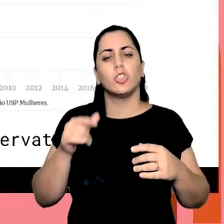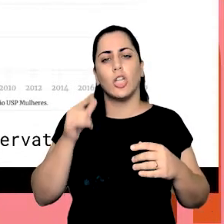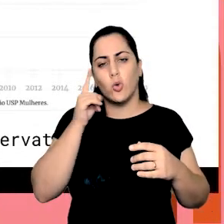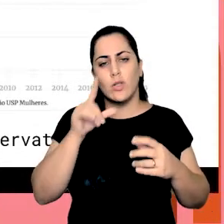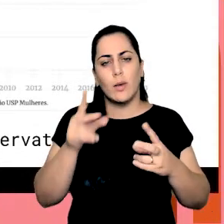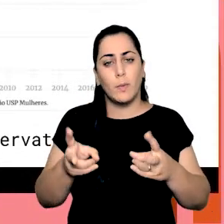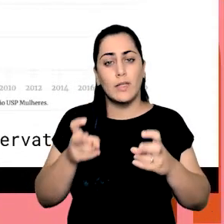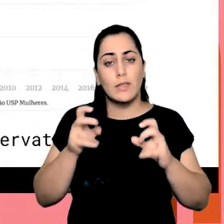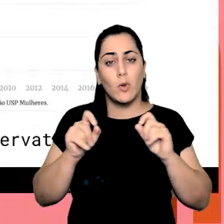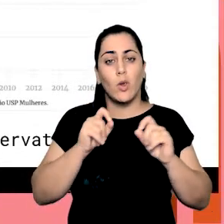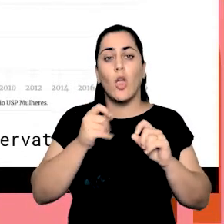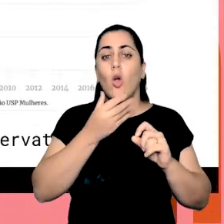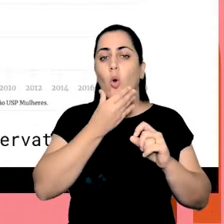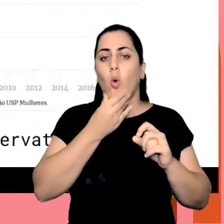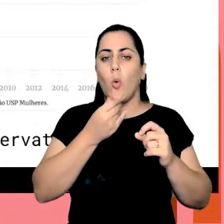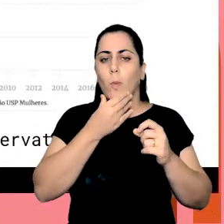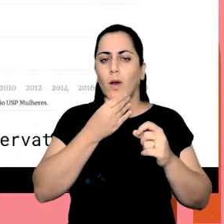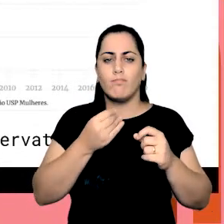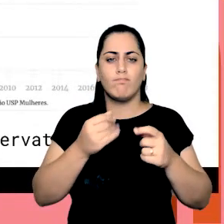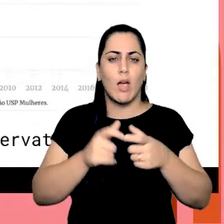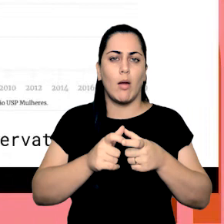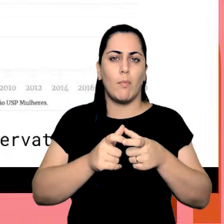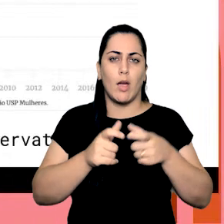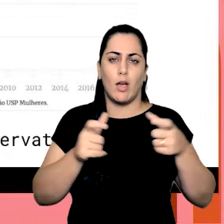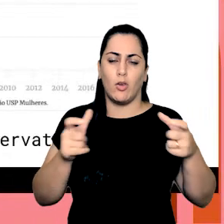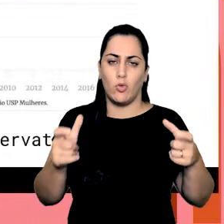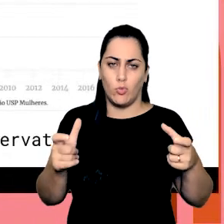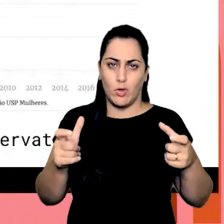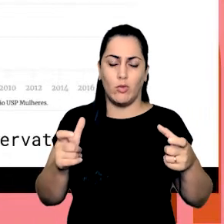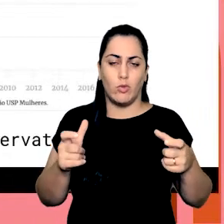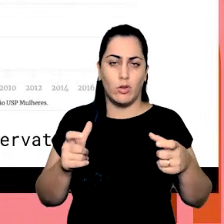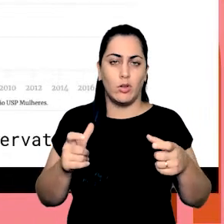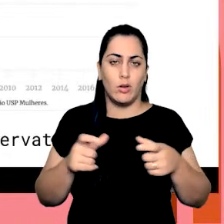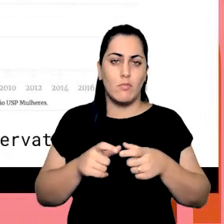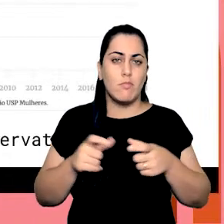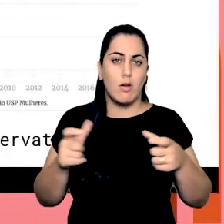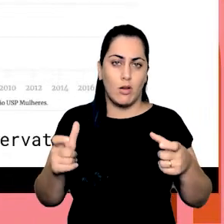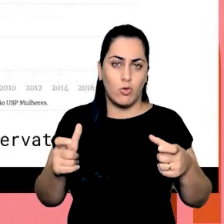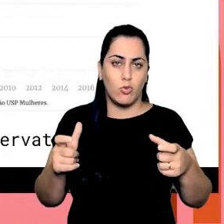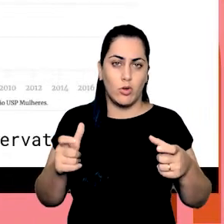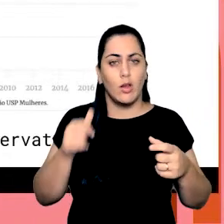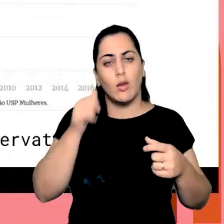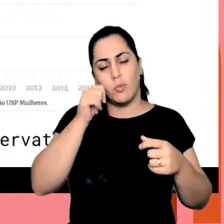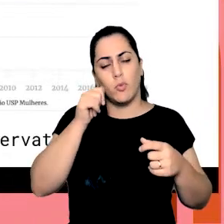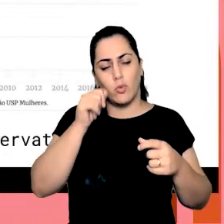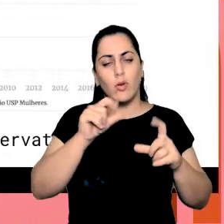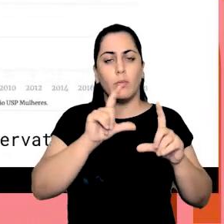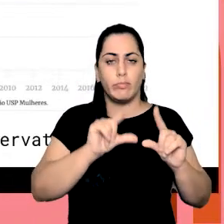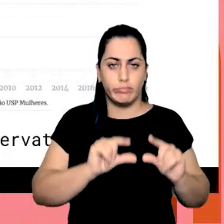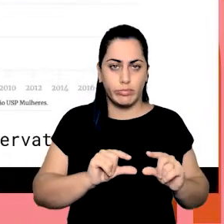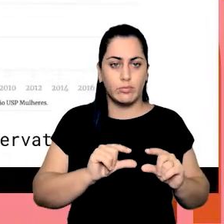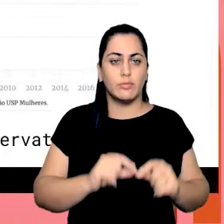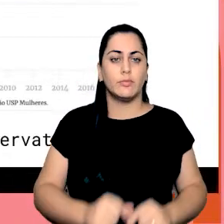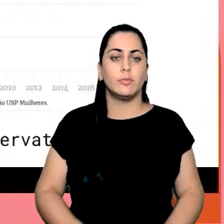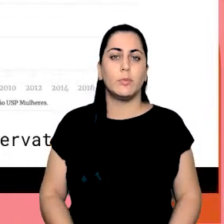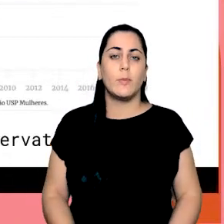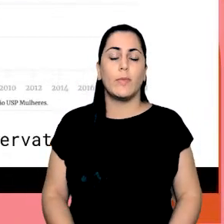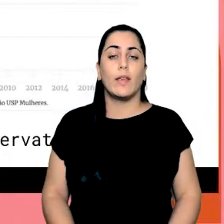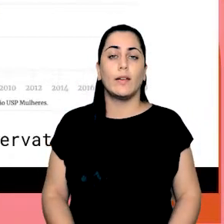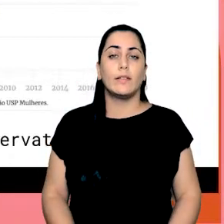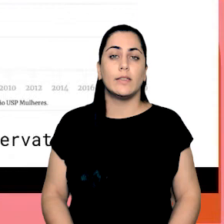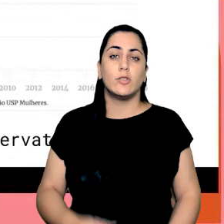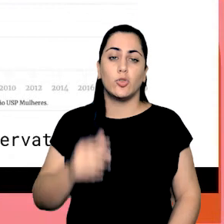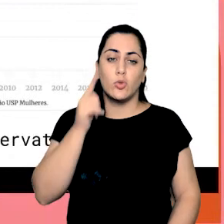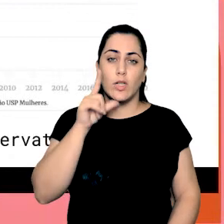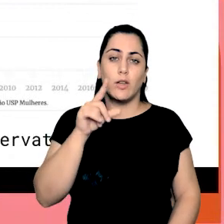nota o contrário onde os homens se prevalecem o sexo masculino se prevalece em relação ao feminino isso a gente